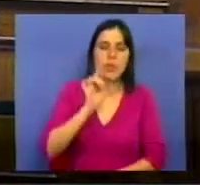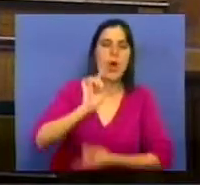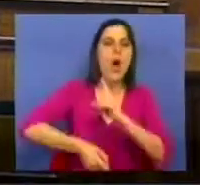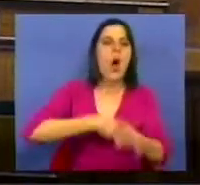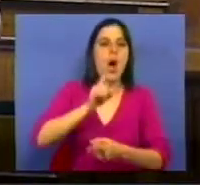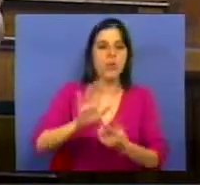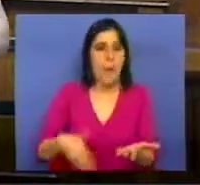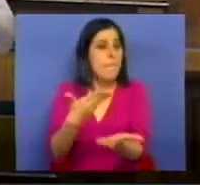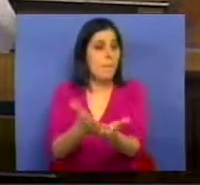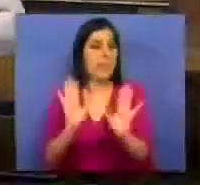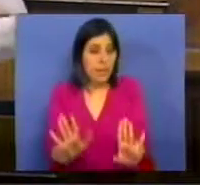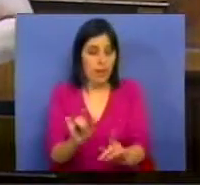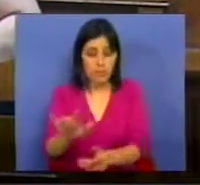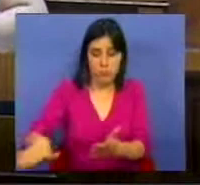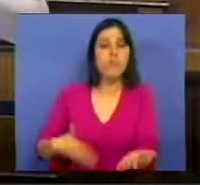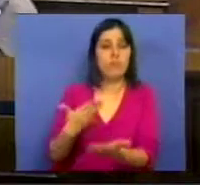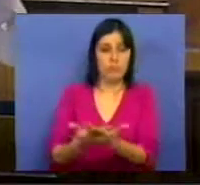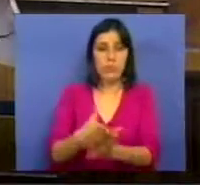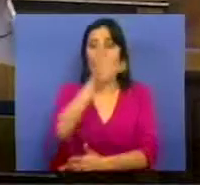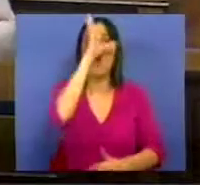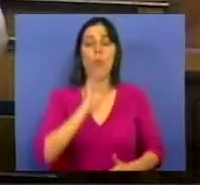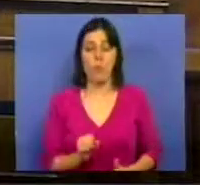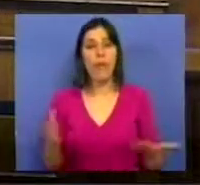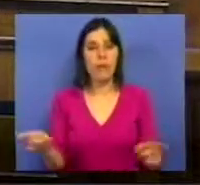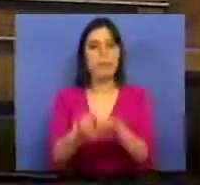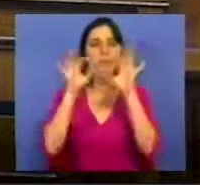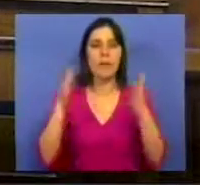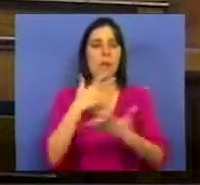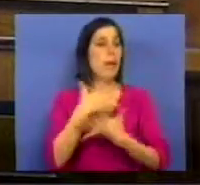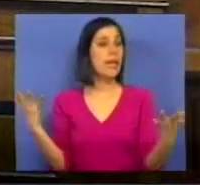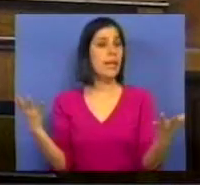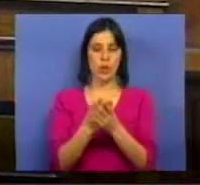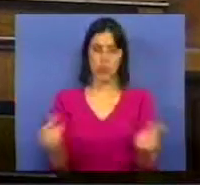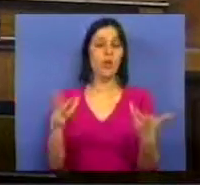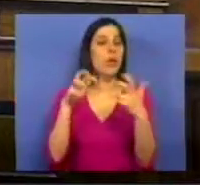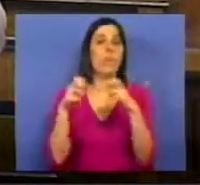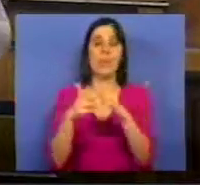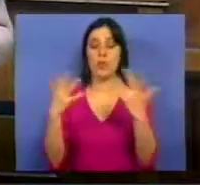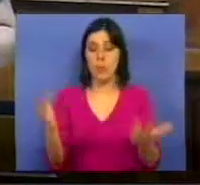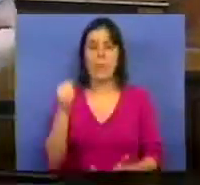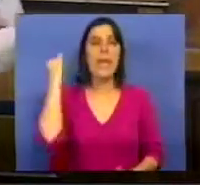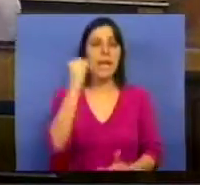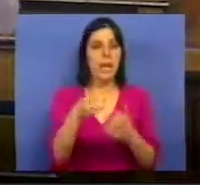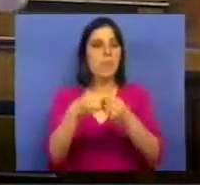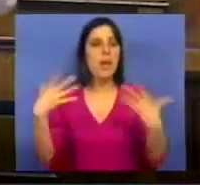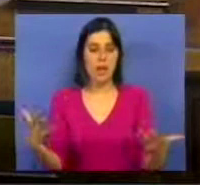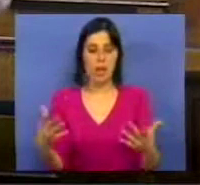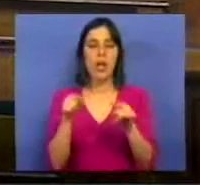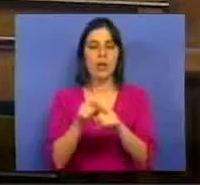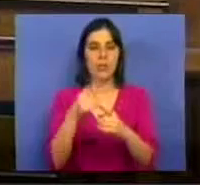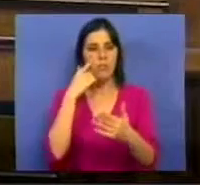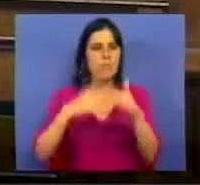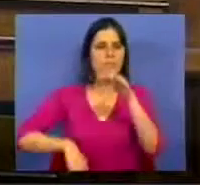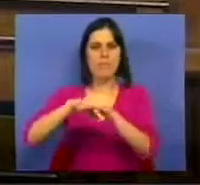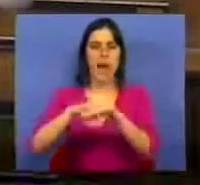foi apresentada. Ela foi apresentada pelo Governo como a grande solução para os problemas da criminalidade que tiveram o seu expoente